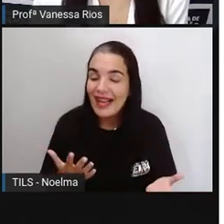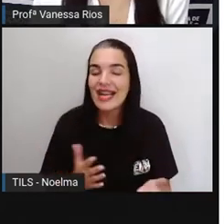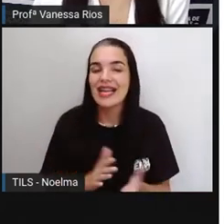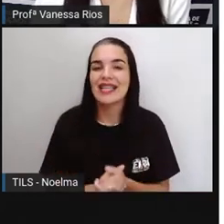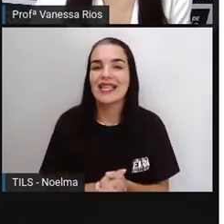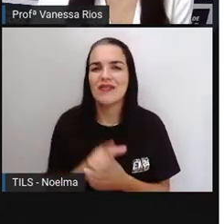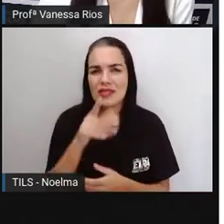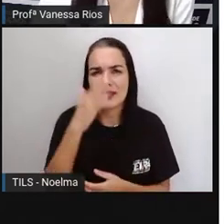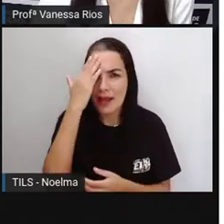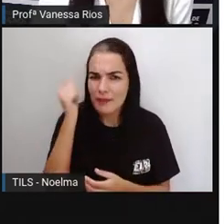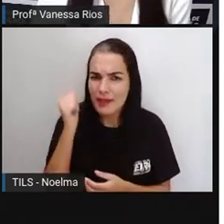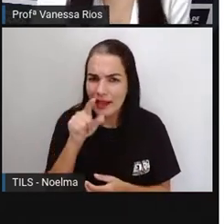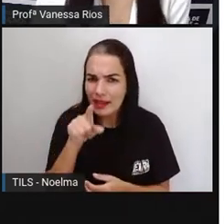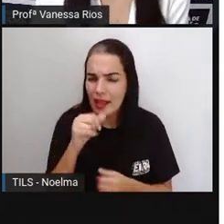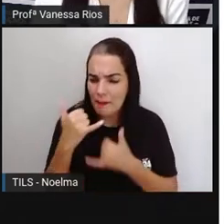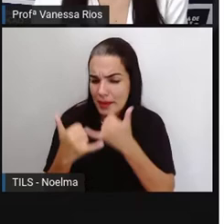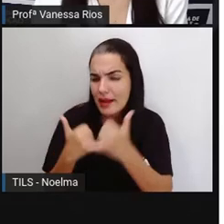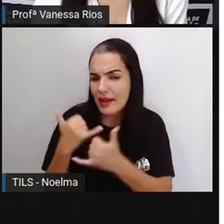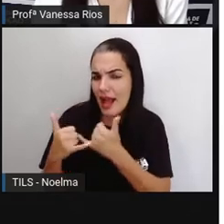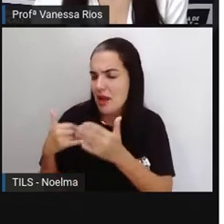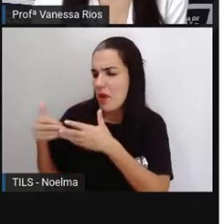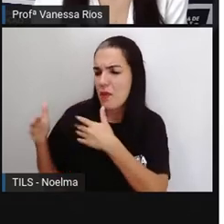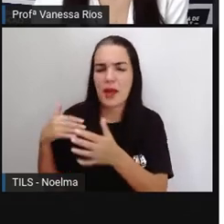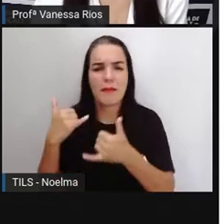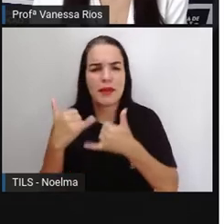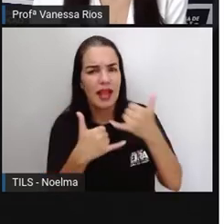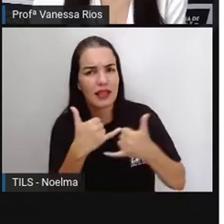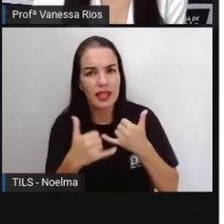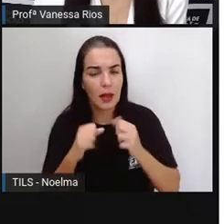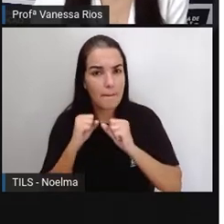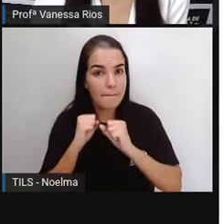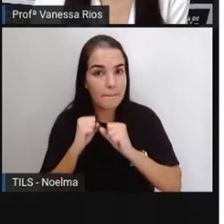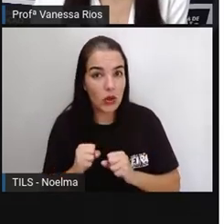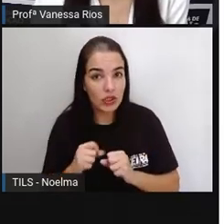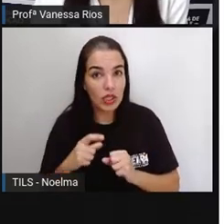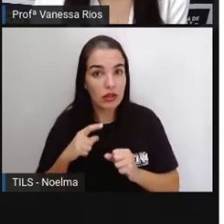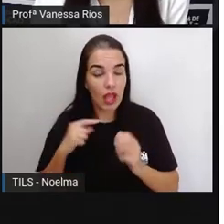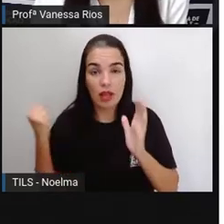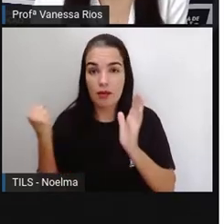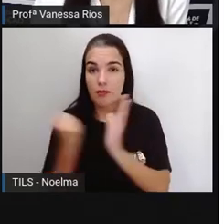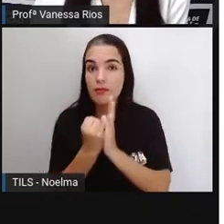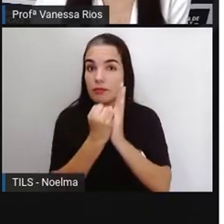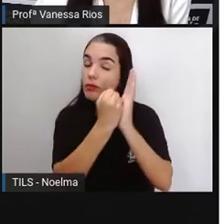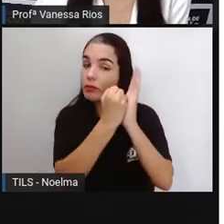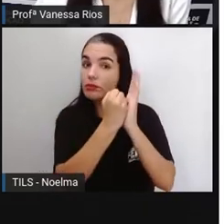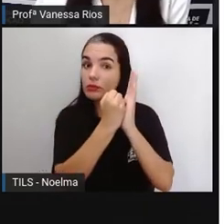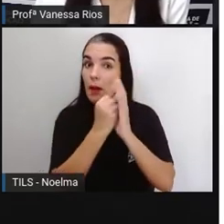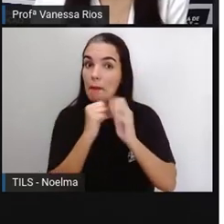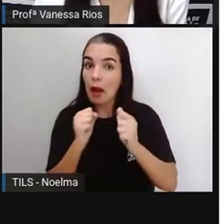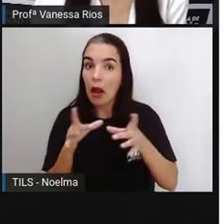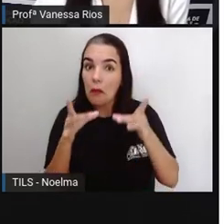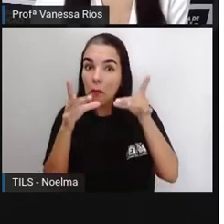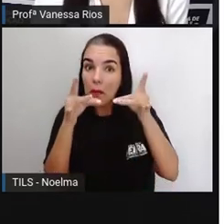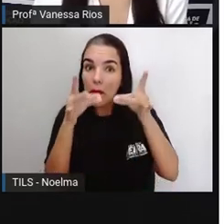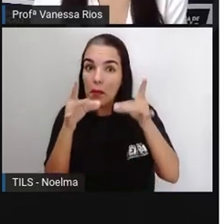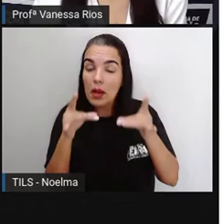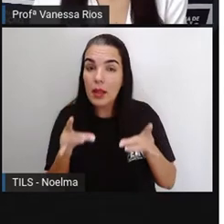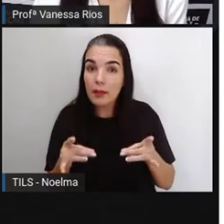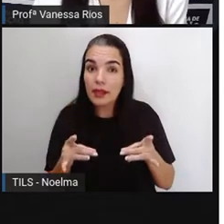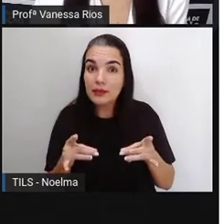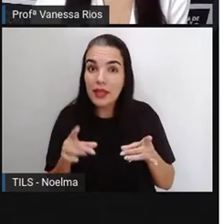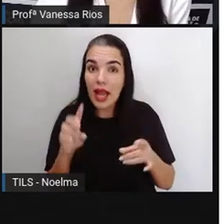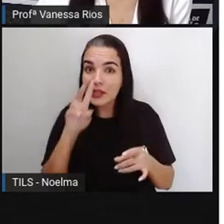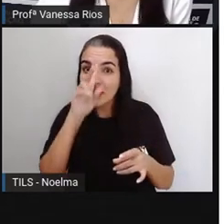essa ação de brincar aí, qualquer brincadeira, né? Ela pode estar aí constituindo um elemento importante da